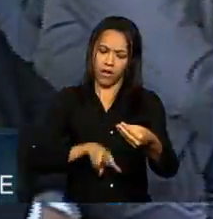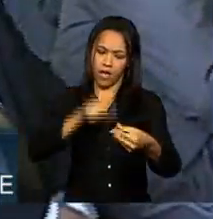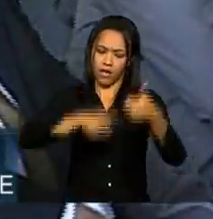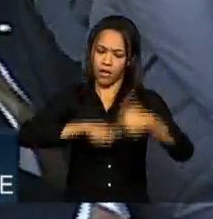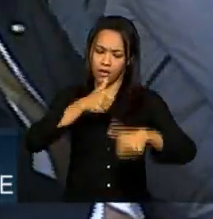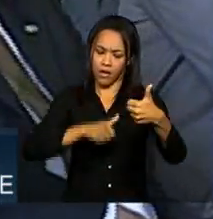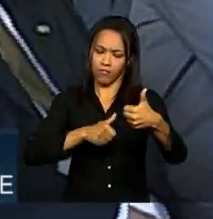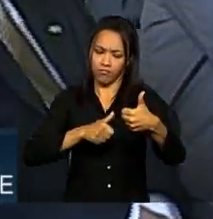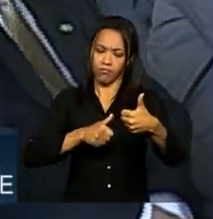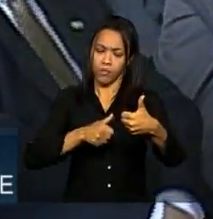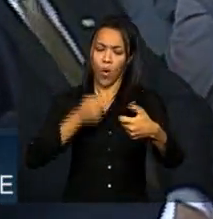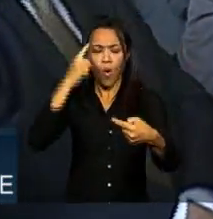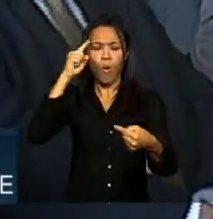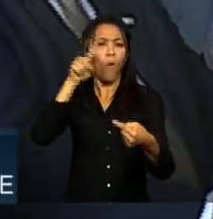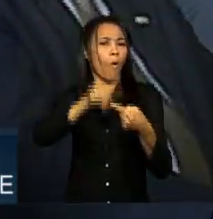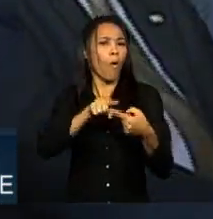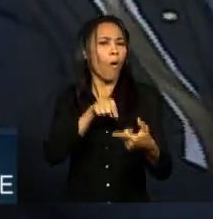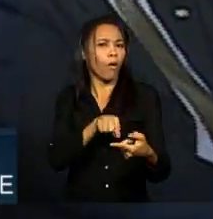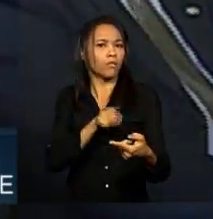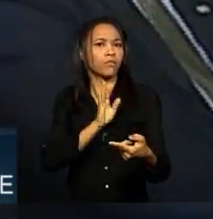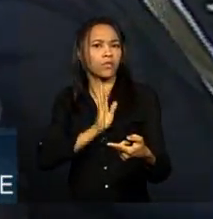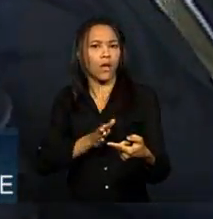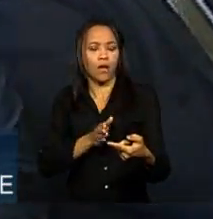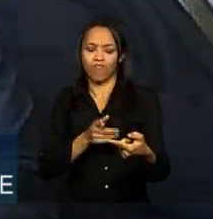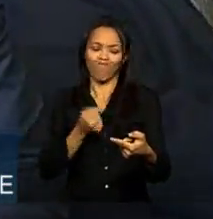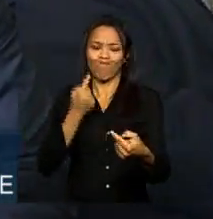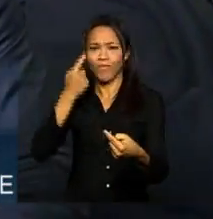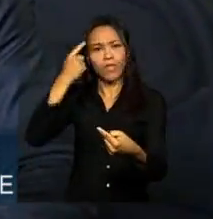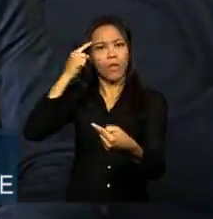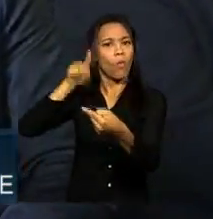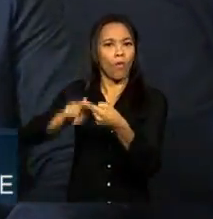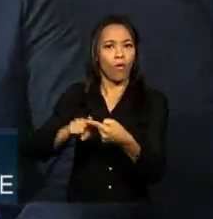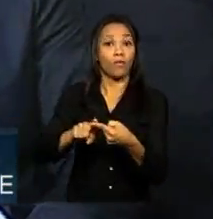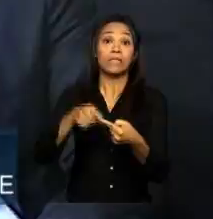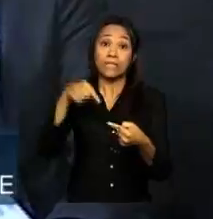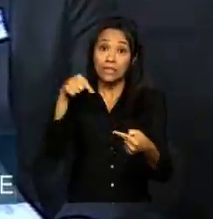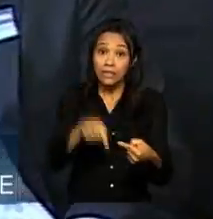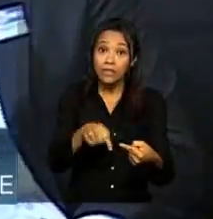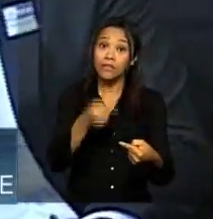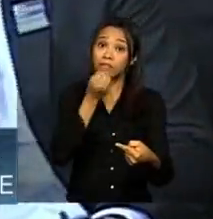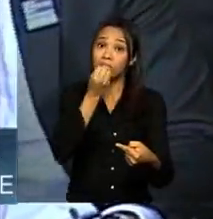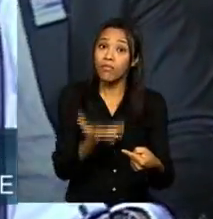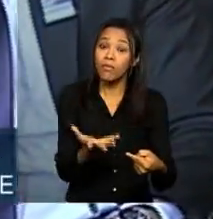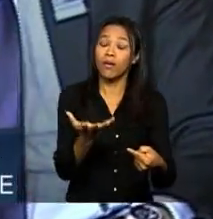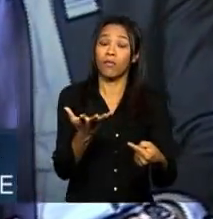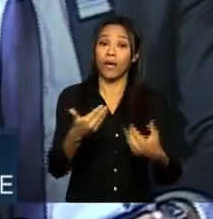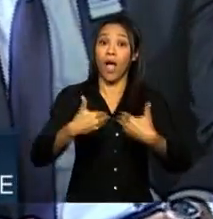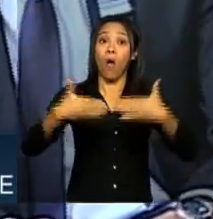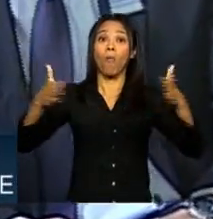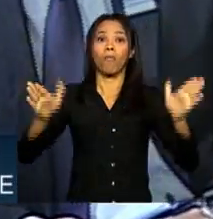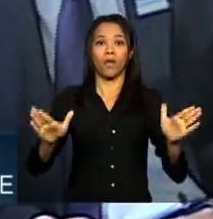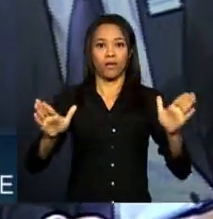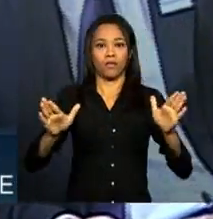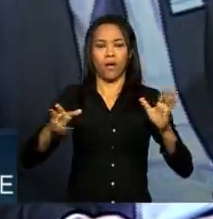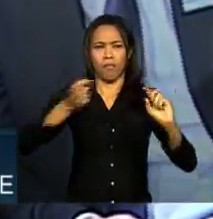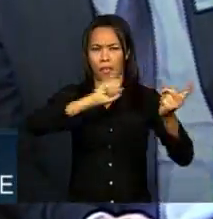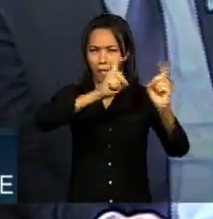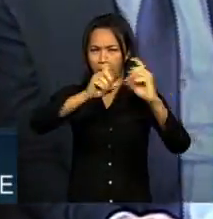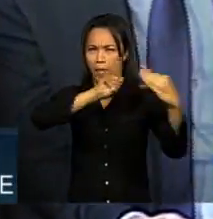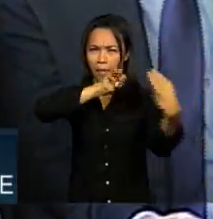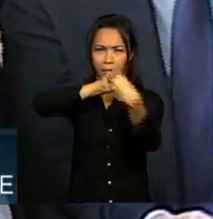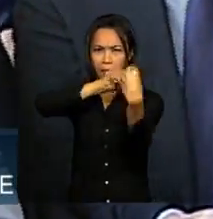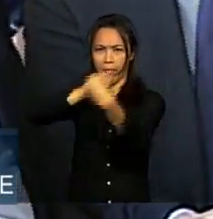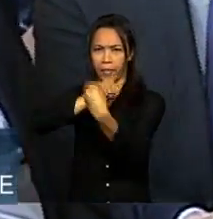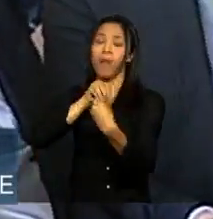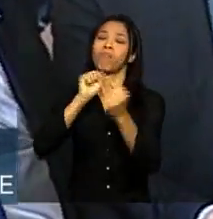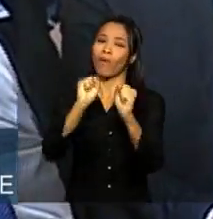ou discordar com comentários já feitos, o que aumenta também a amplitude desse debate. A pessoa pode inserir